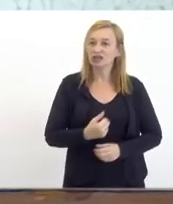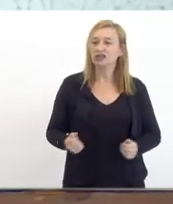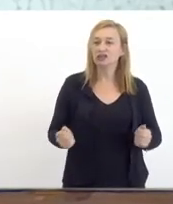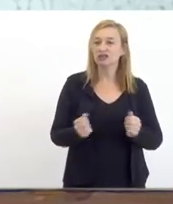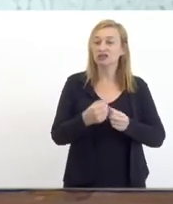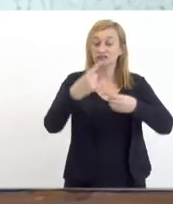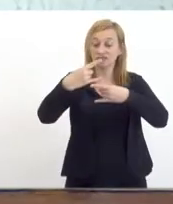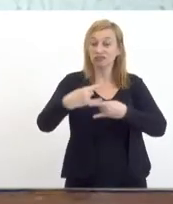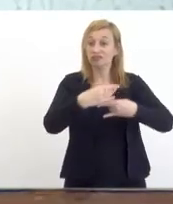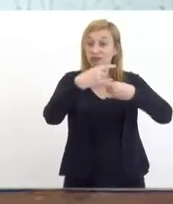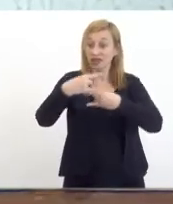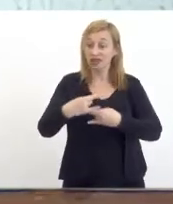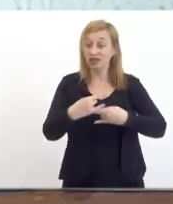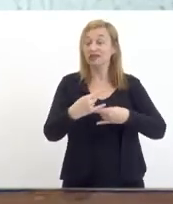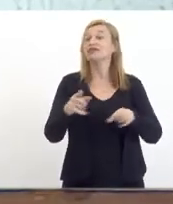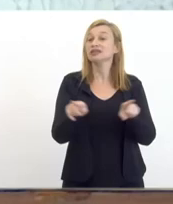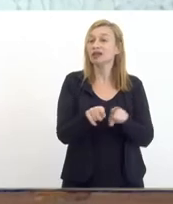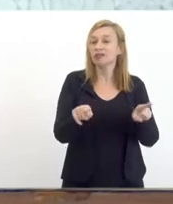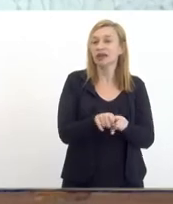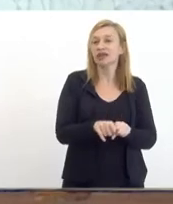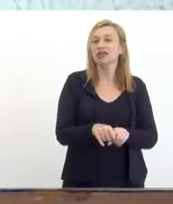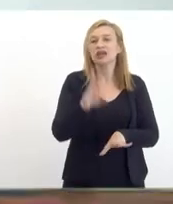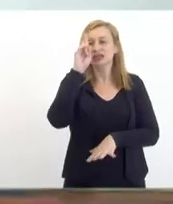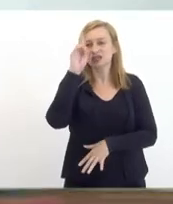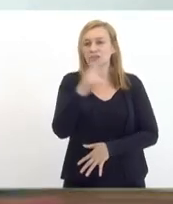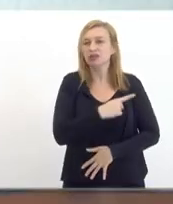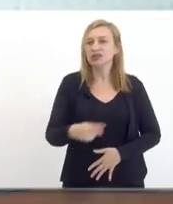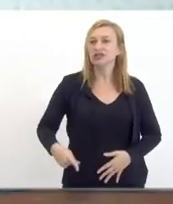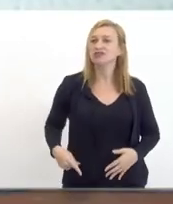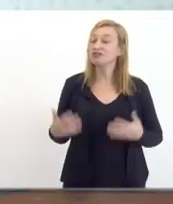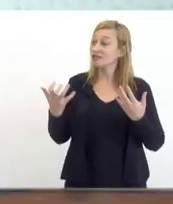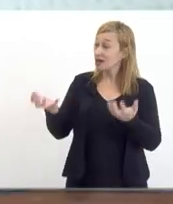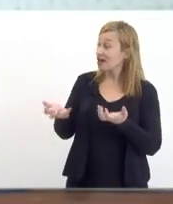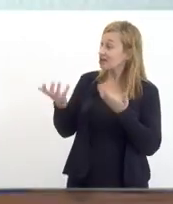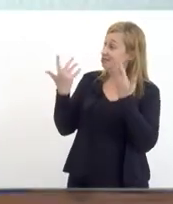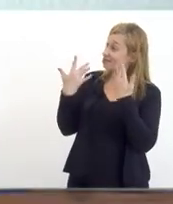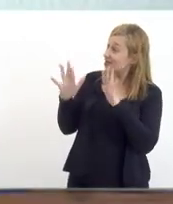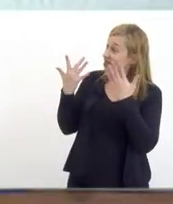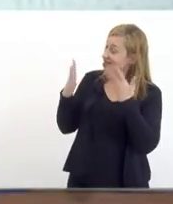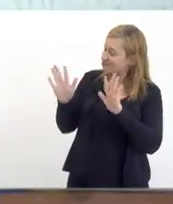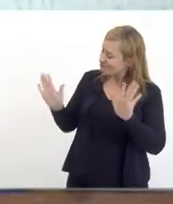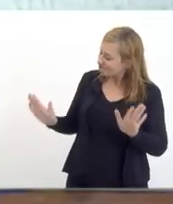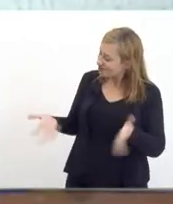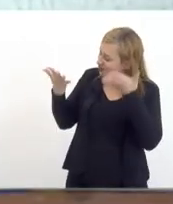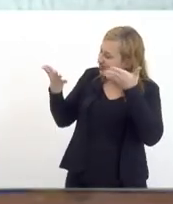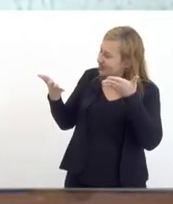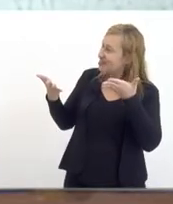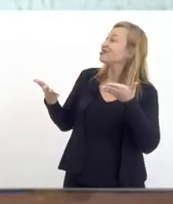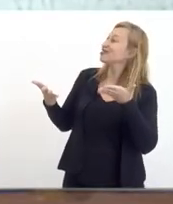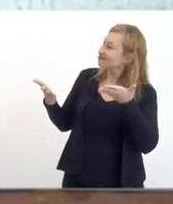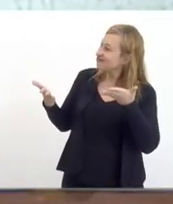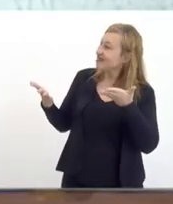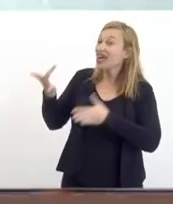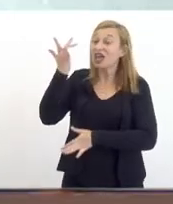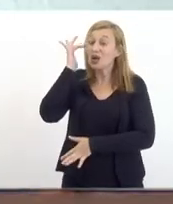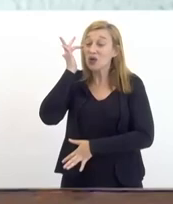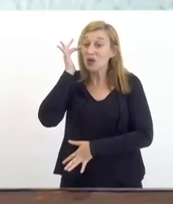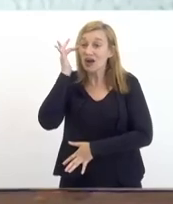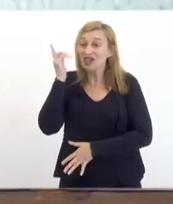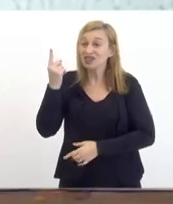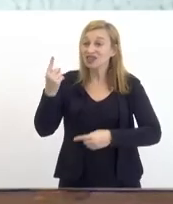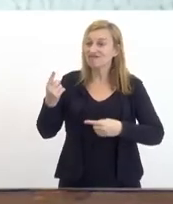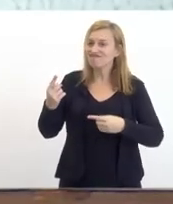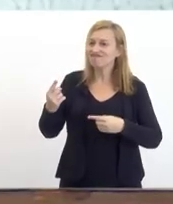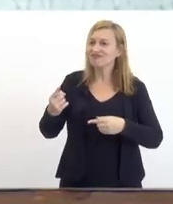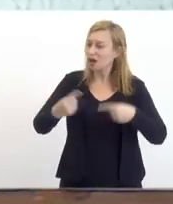videoconferência senhor presidente quero parabenizar também pela sua iniciativa eu acho que a política é